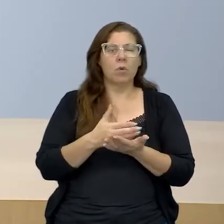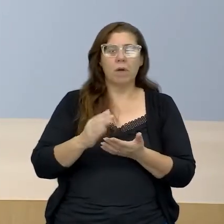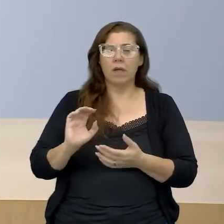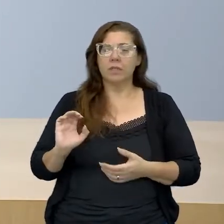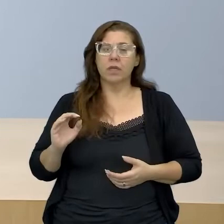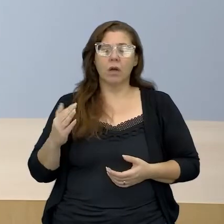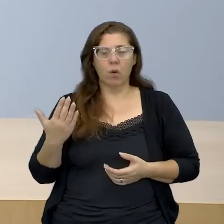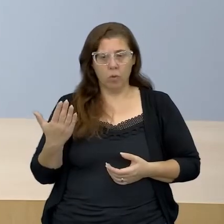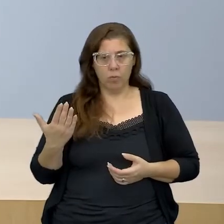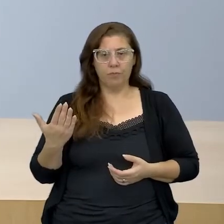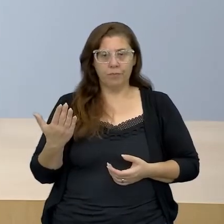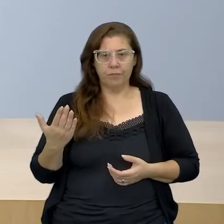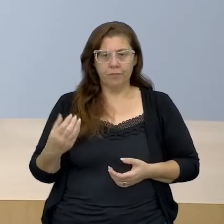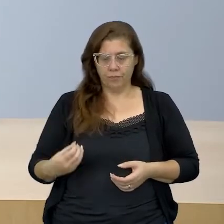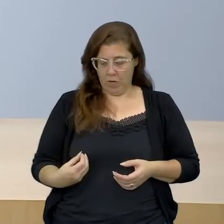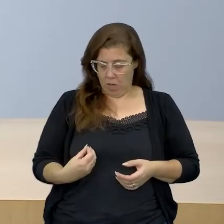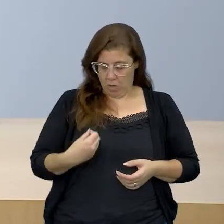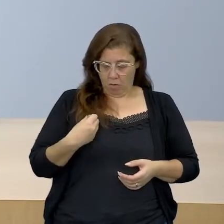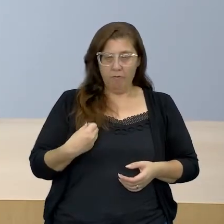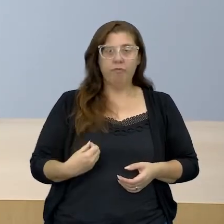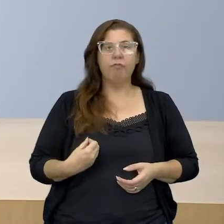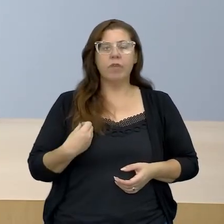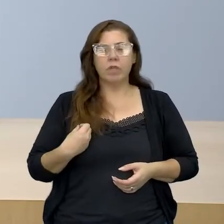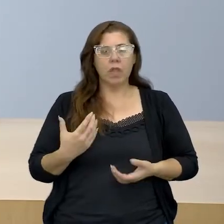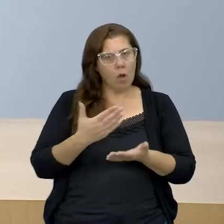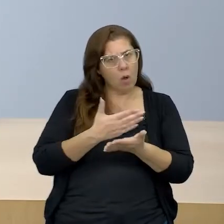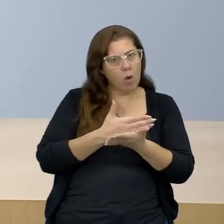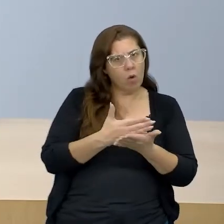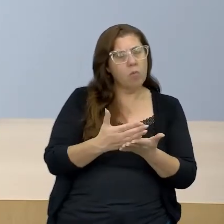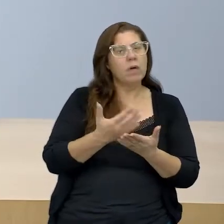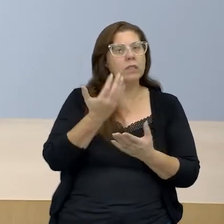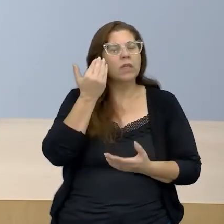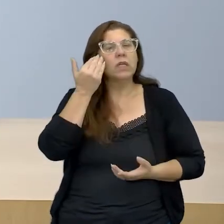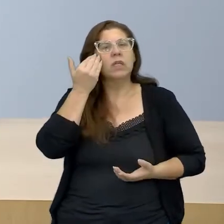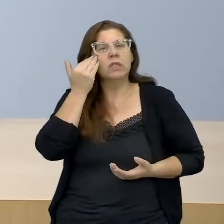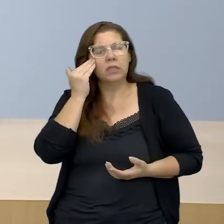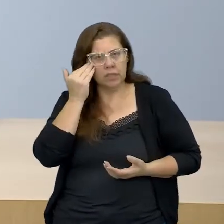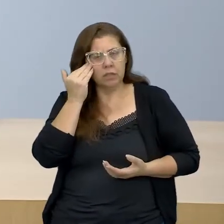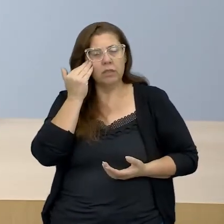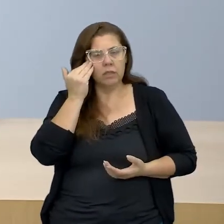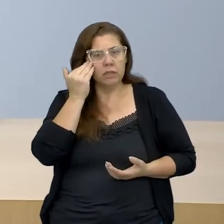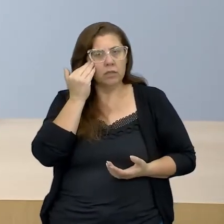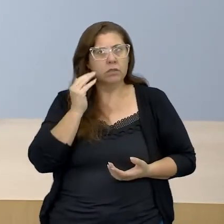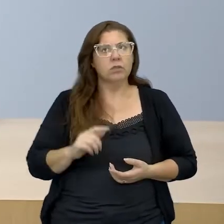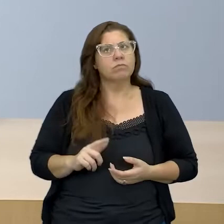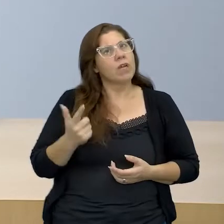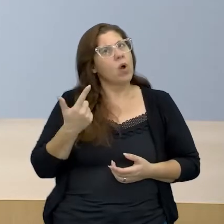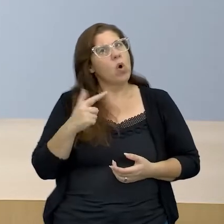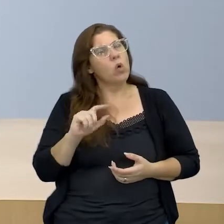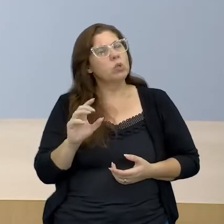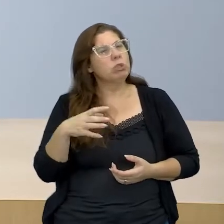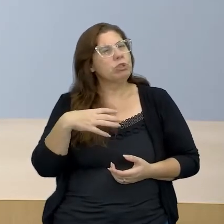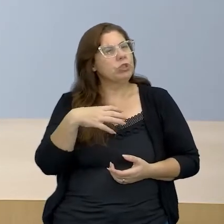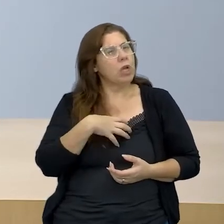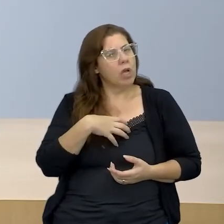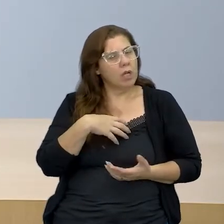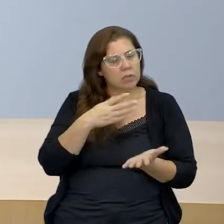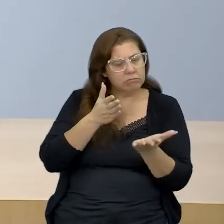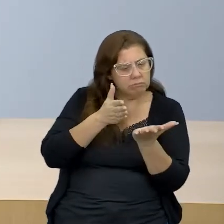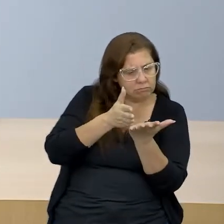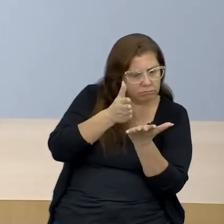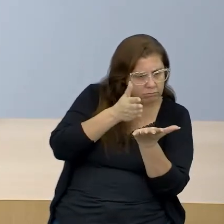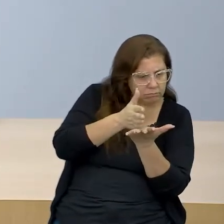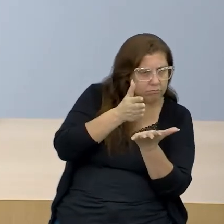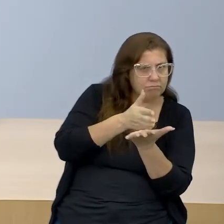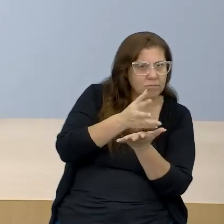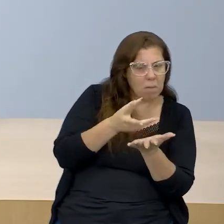acontecer? A vida, pessoal, começa a ser entendida sob outros vieses, começa a